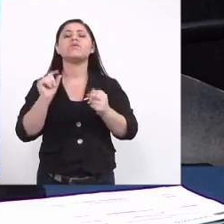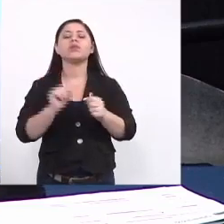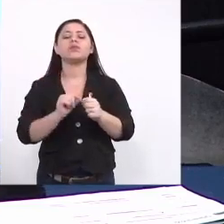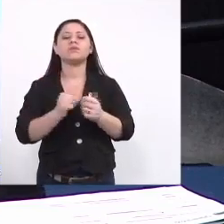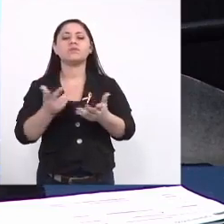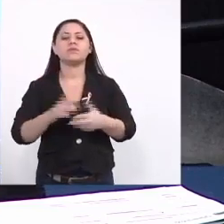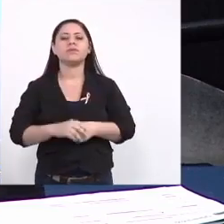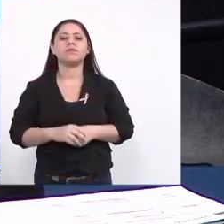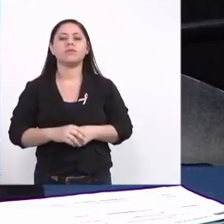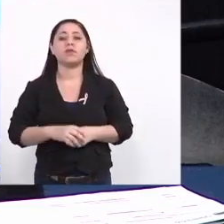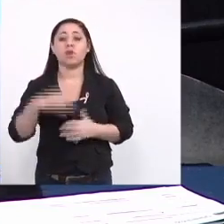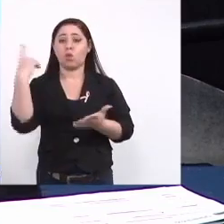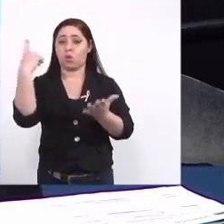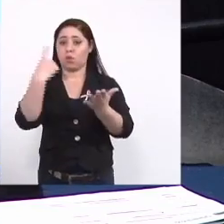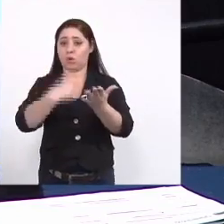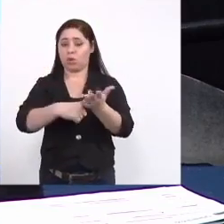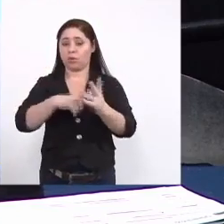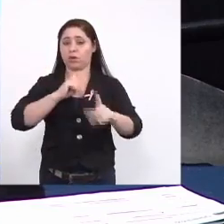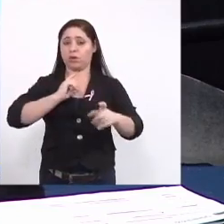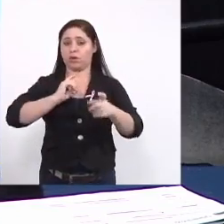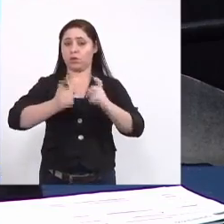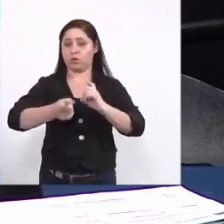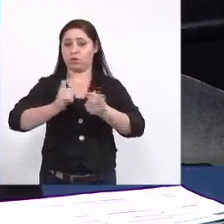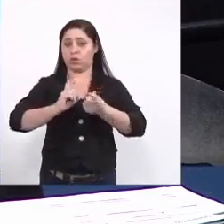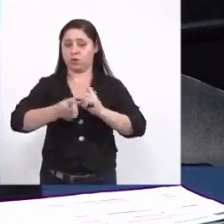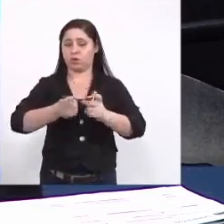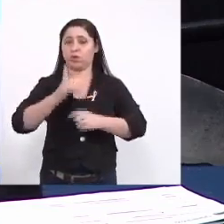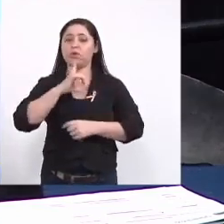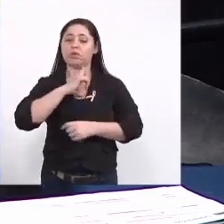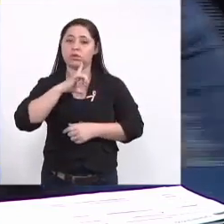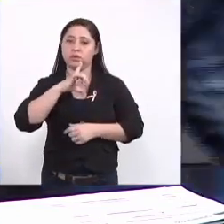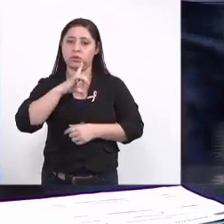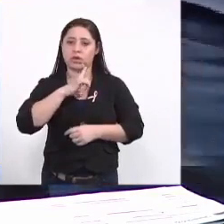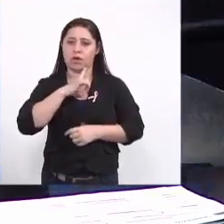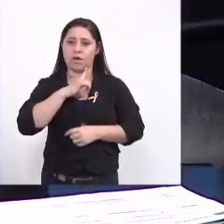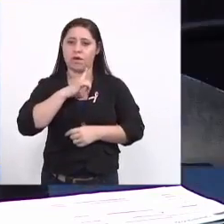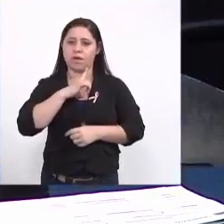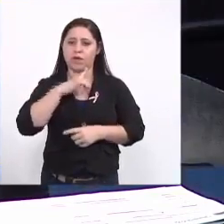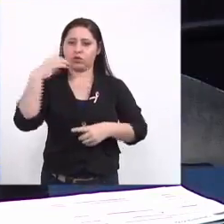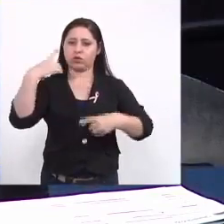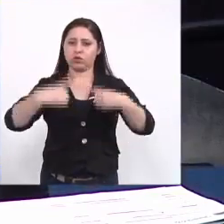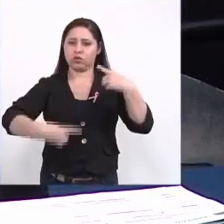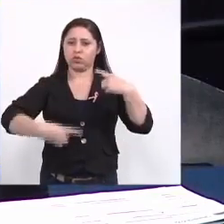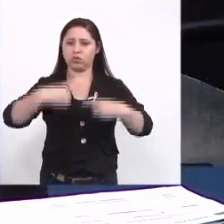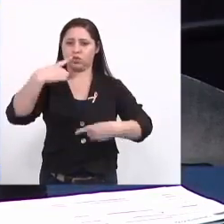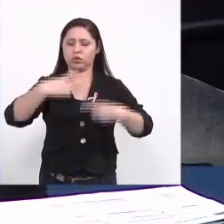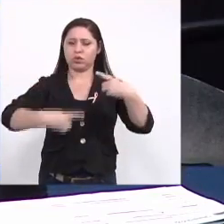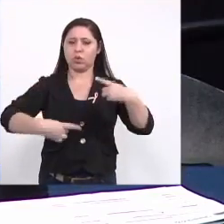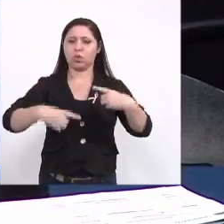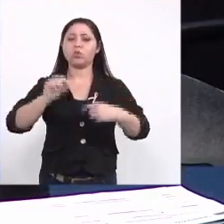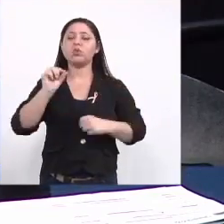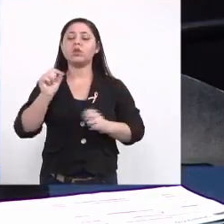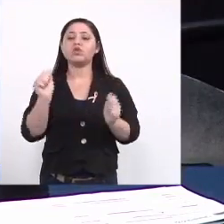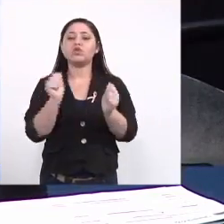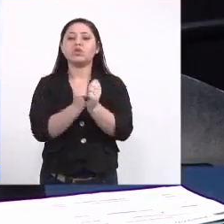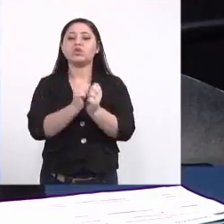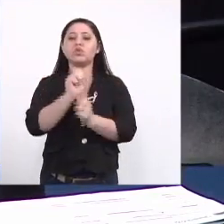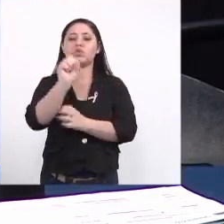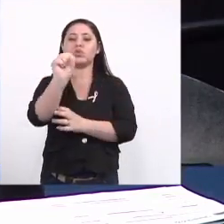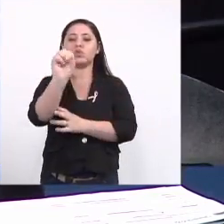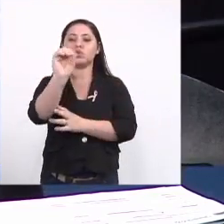uma reunião e houve essa discussão com a Solurbe no dia